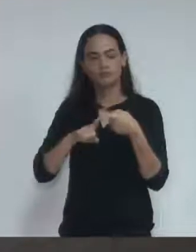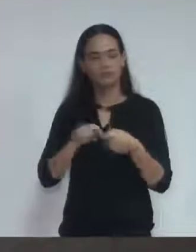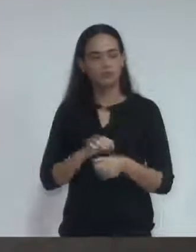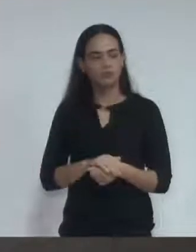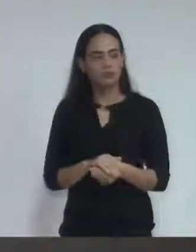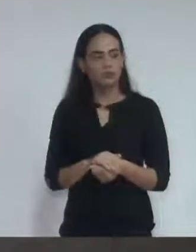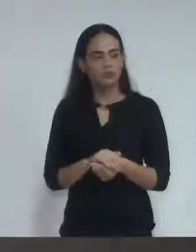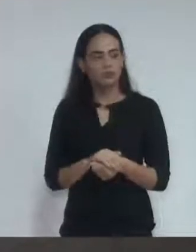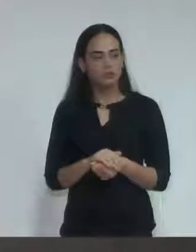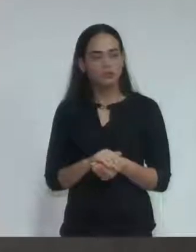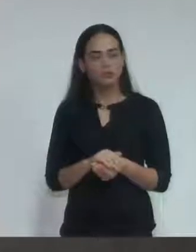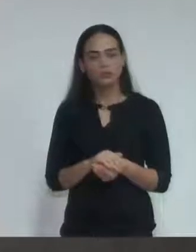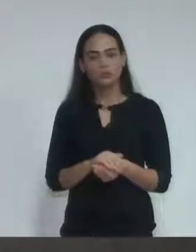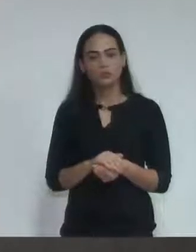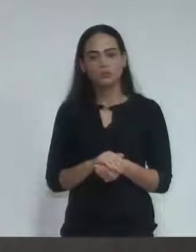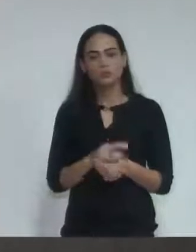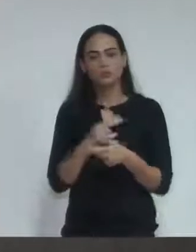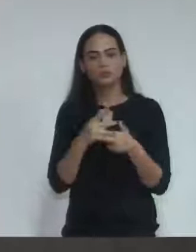outros.